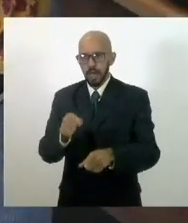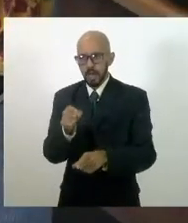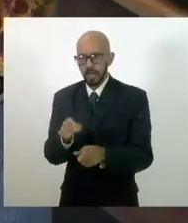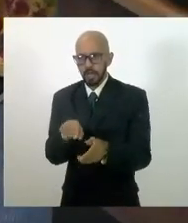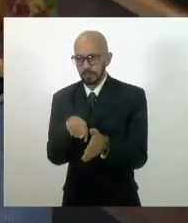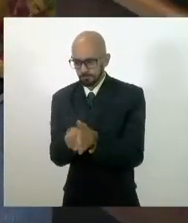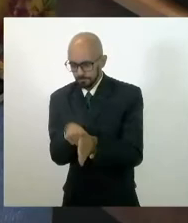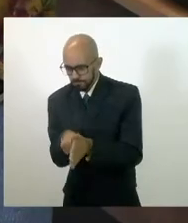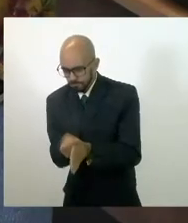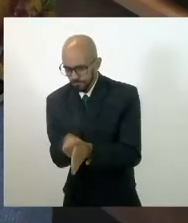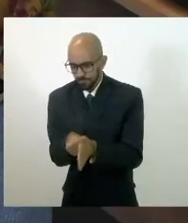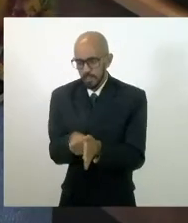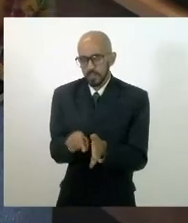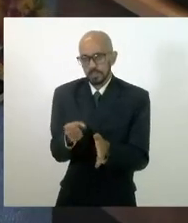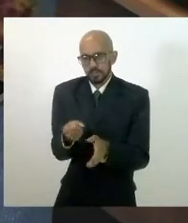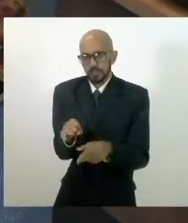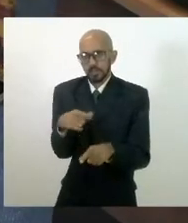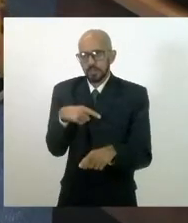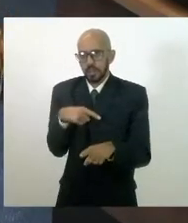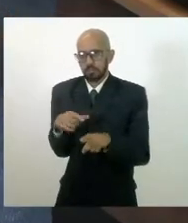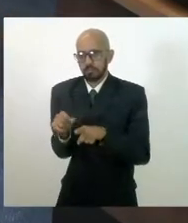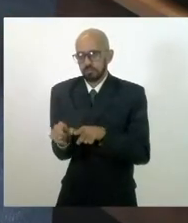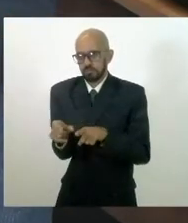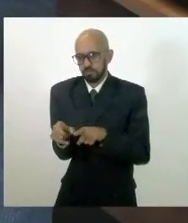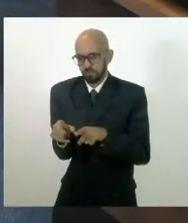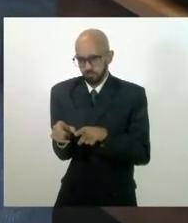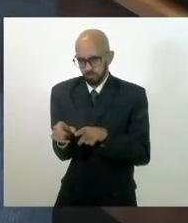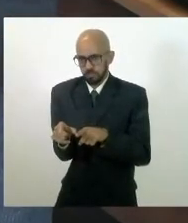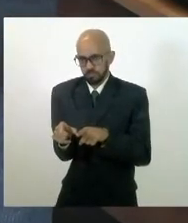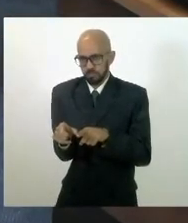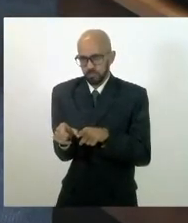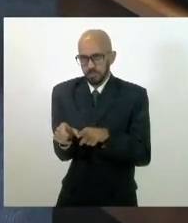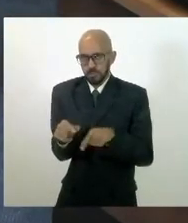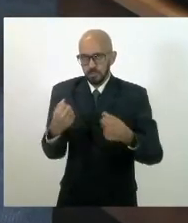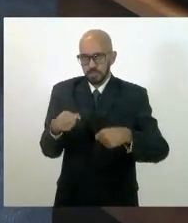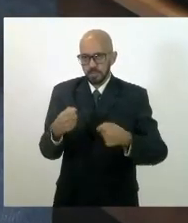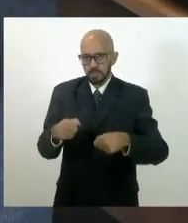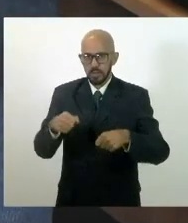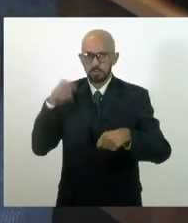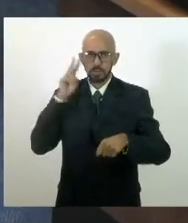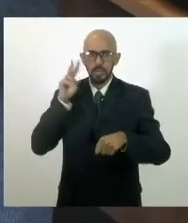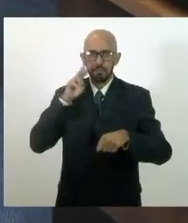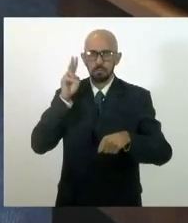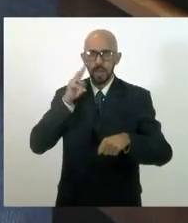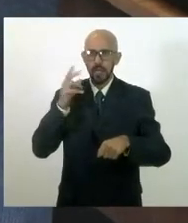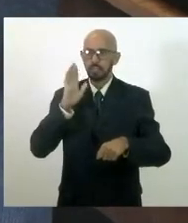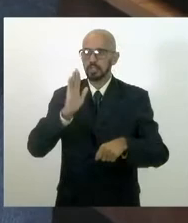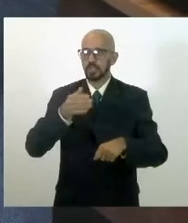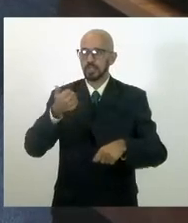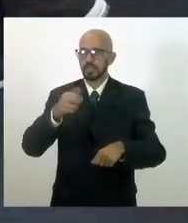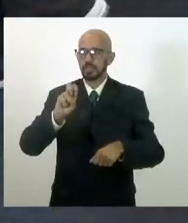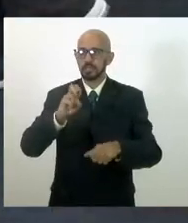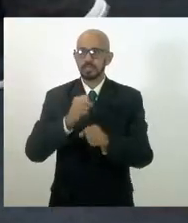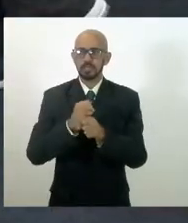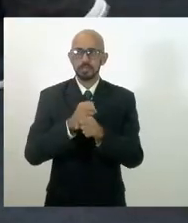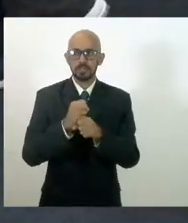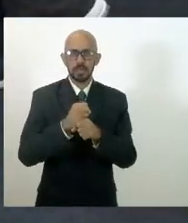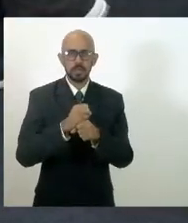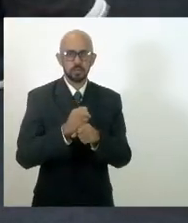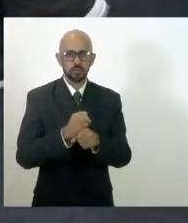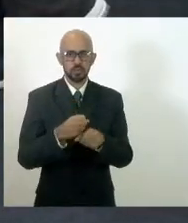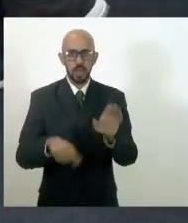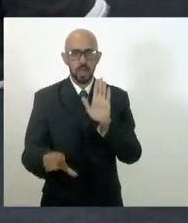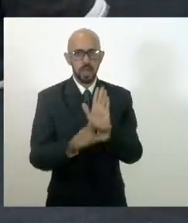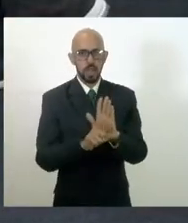presença de esperma. Então, é bom que se lembre que estamos comemorando 15 anos da Lei Maria da Penha,